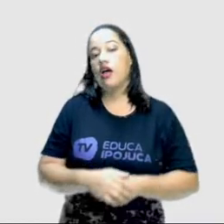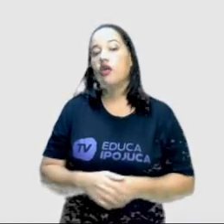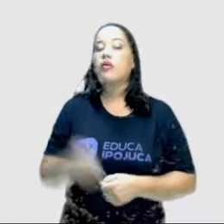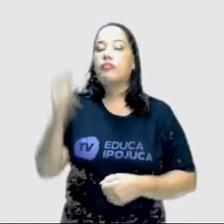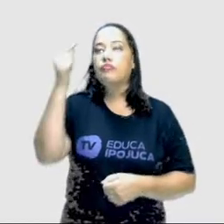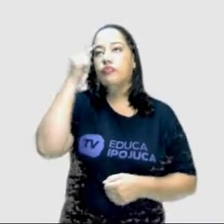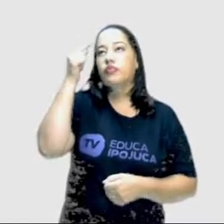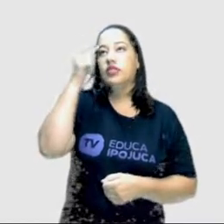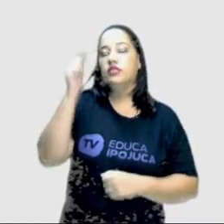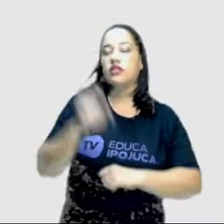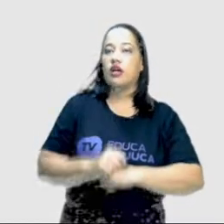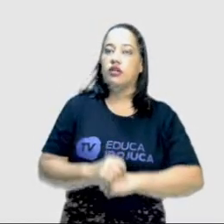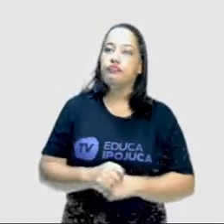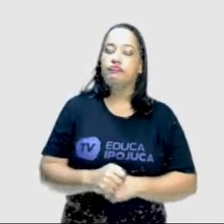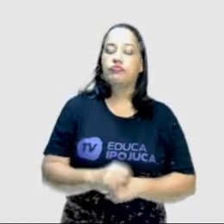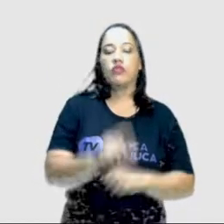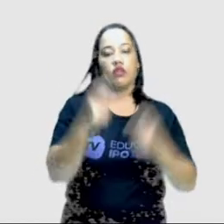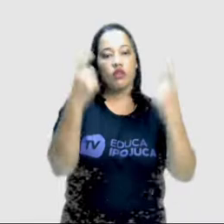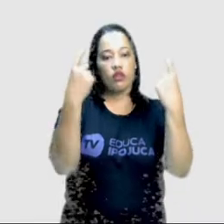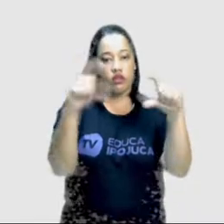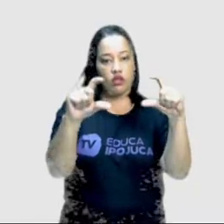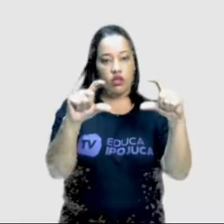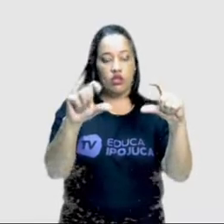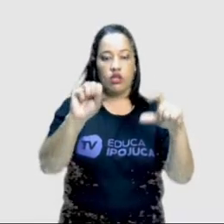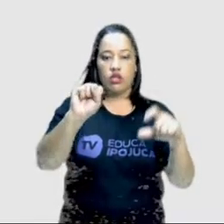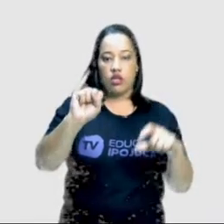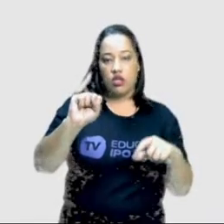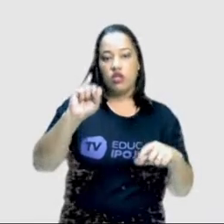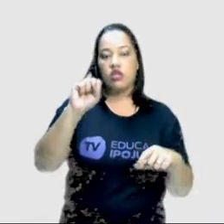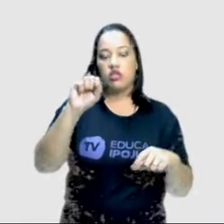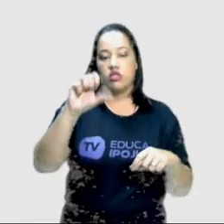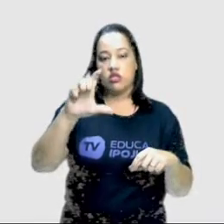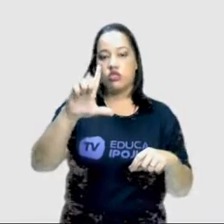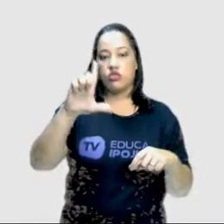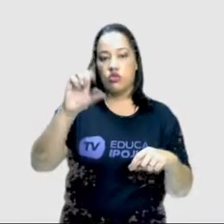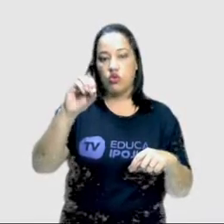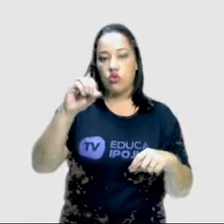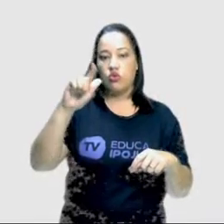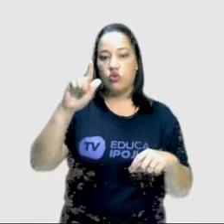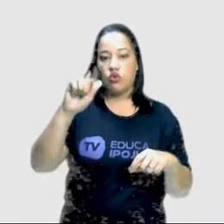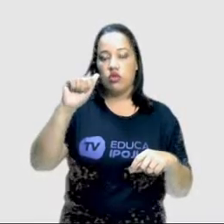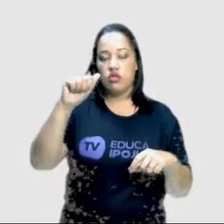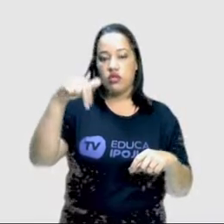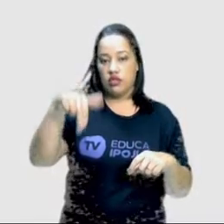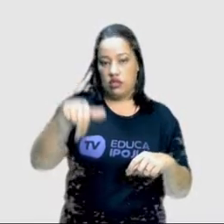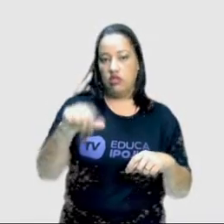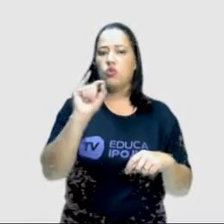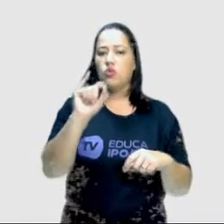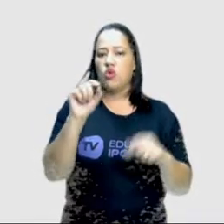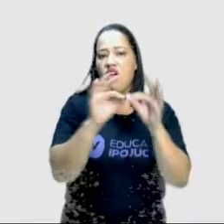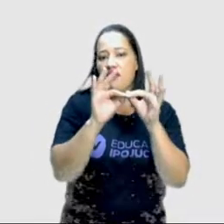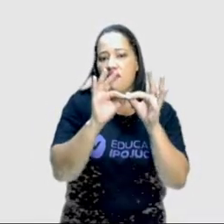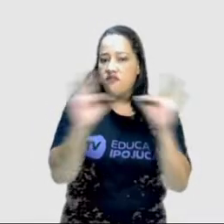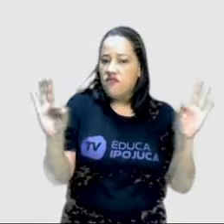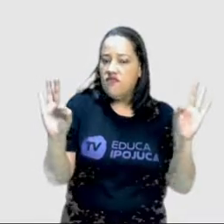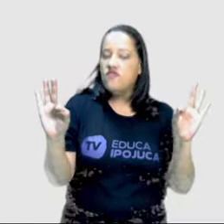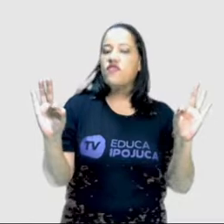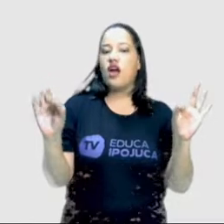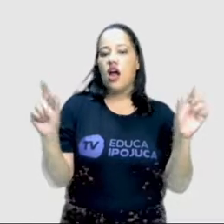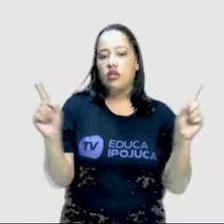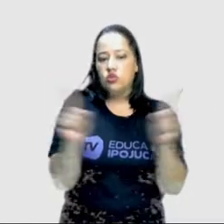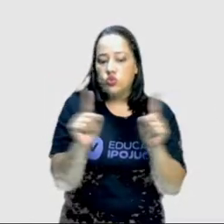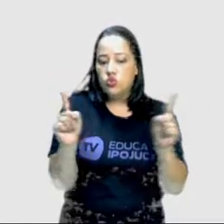O slogan é uma frase curta, criada para gerar impacto e de fácil memorização.